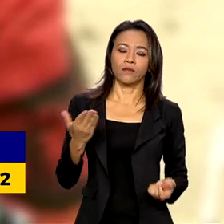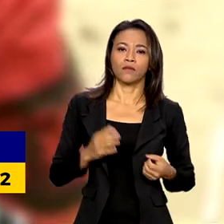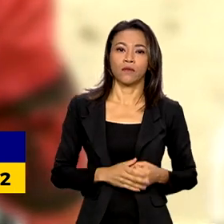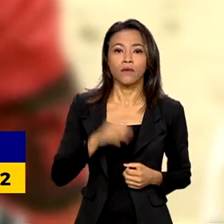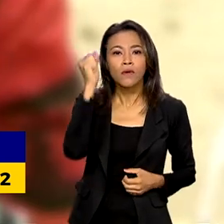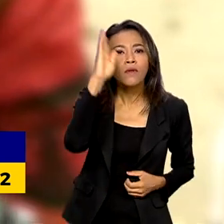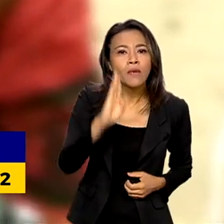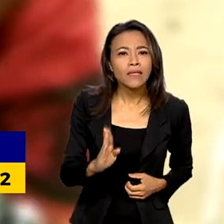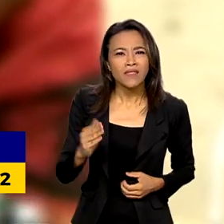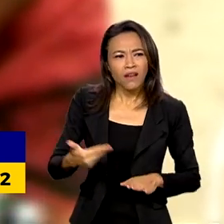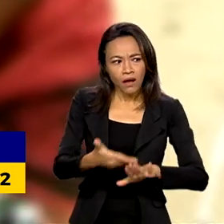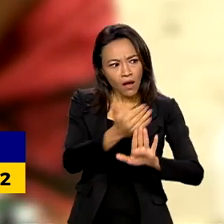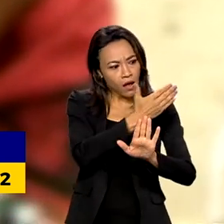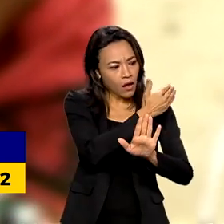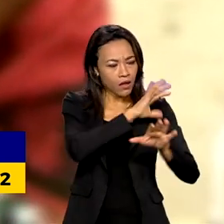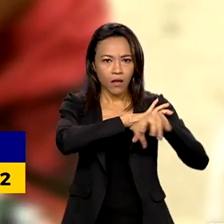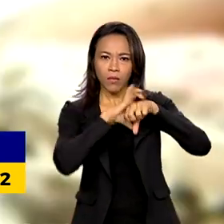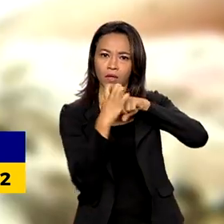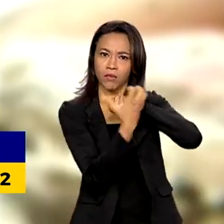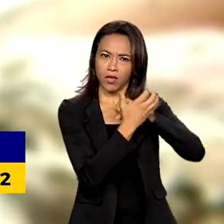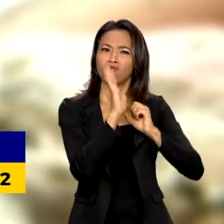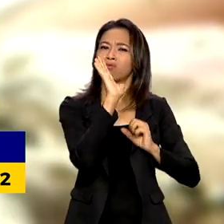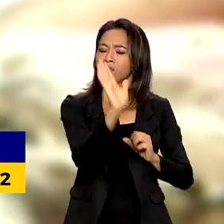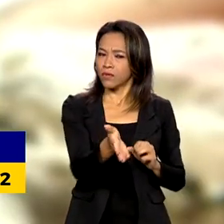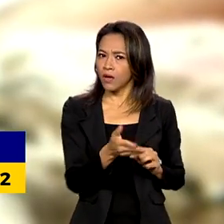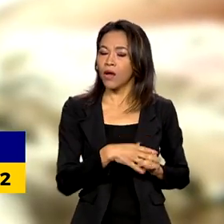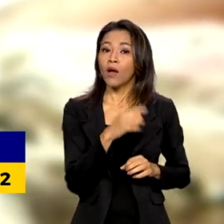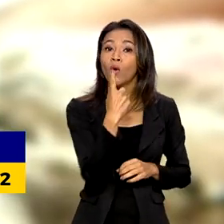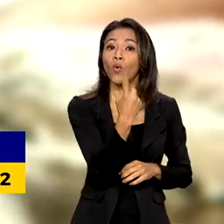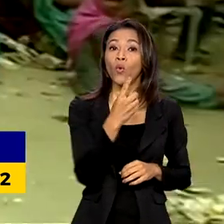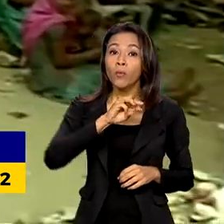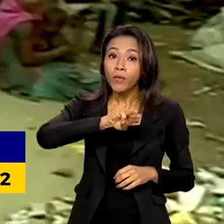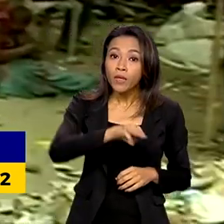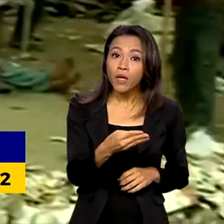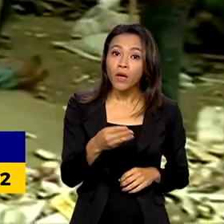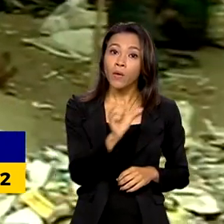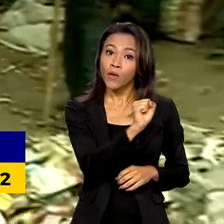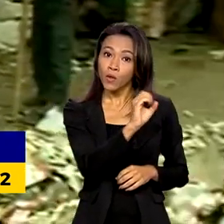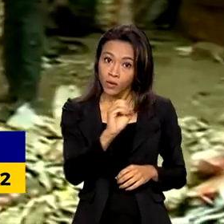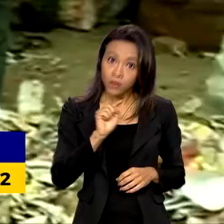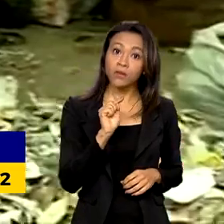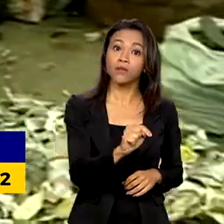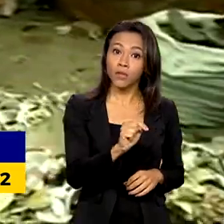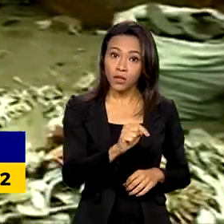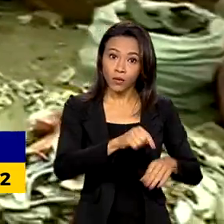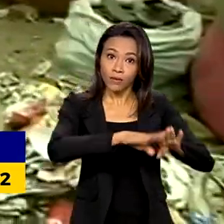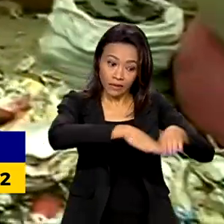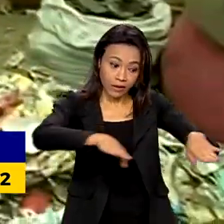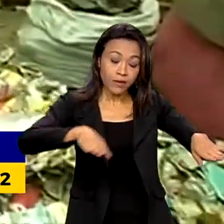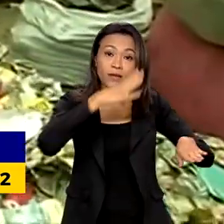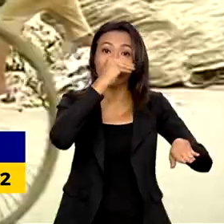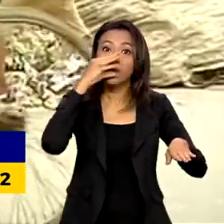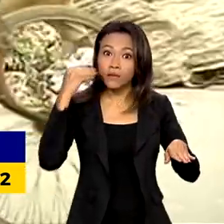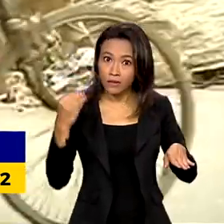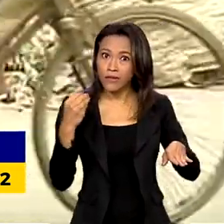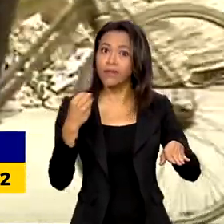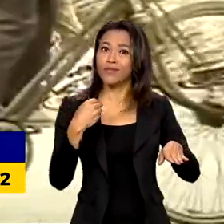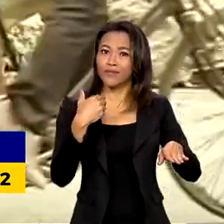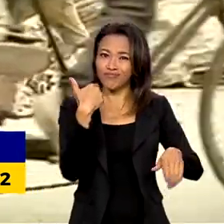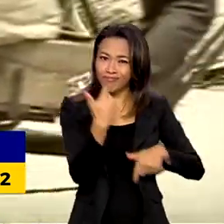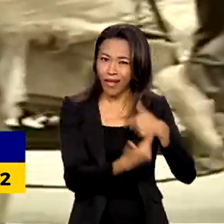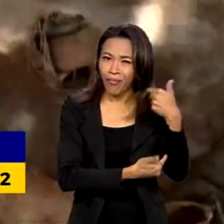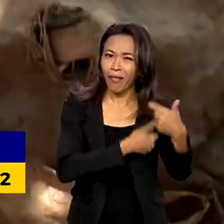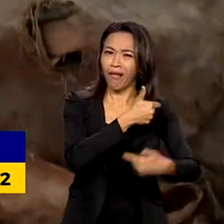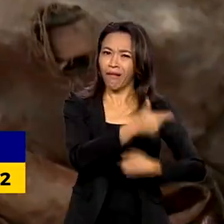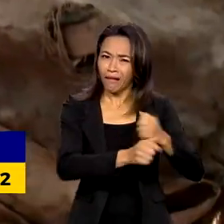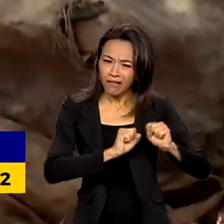No Brasil, antes da pandemia, já havia mais de 1 milhão e 800 mil crianças e adolescentes em situação